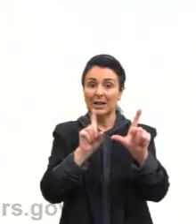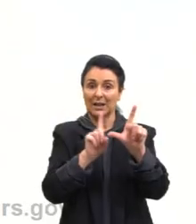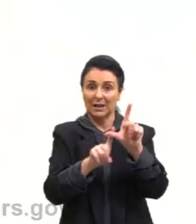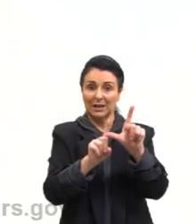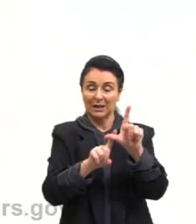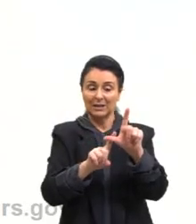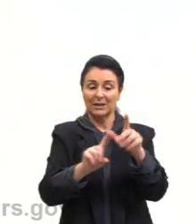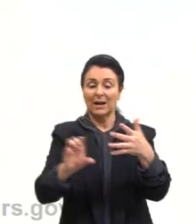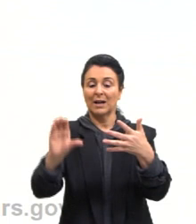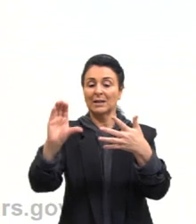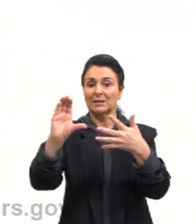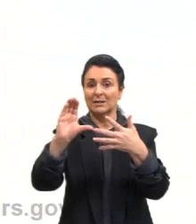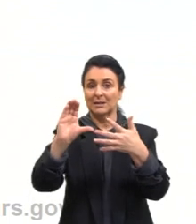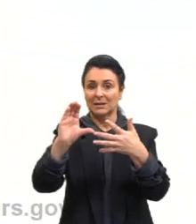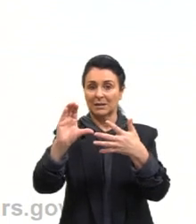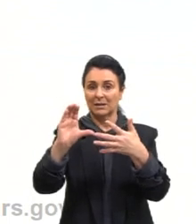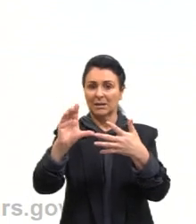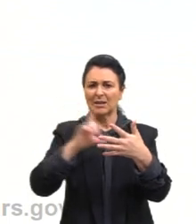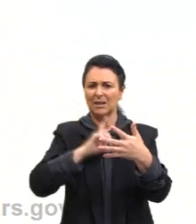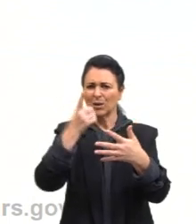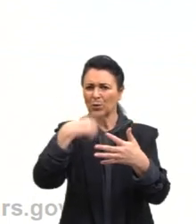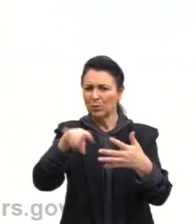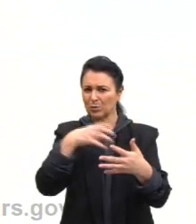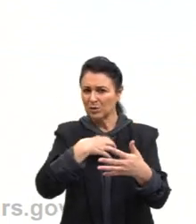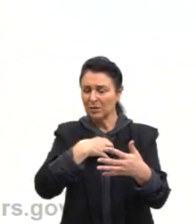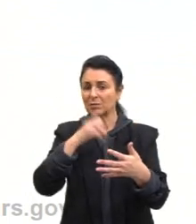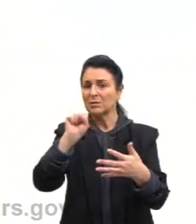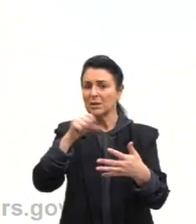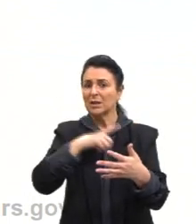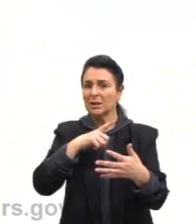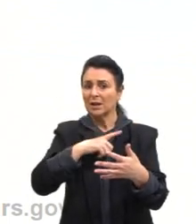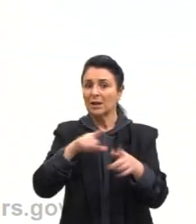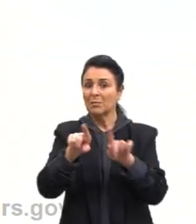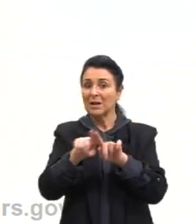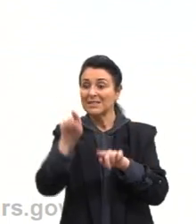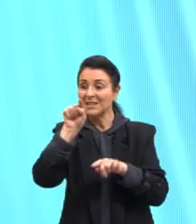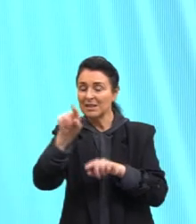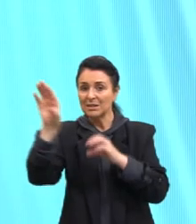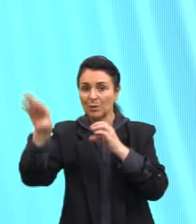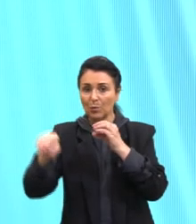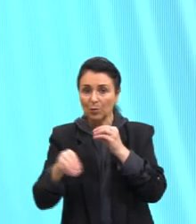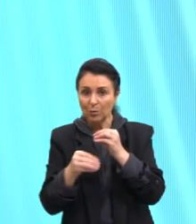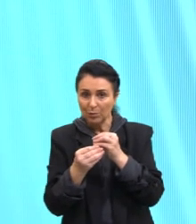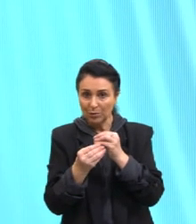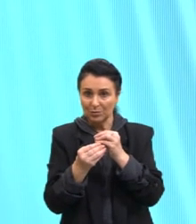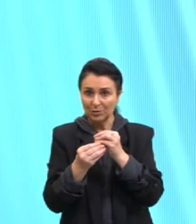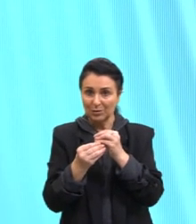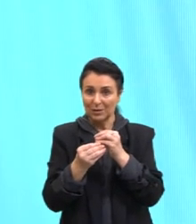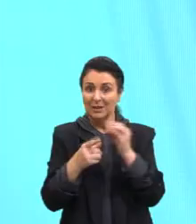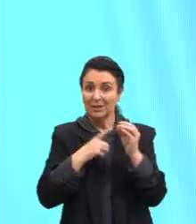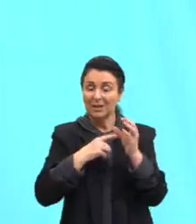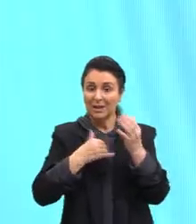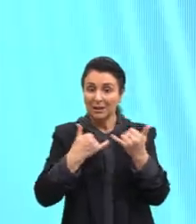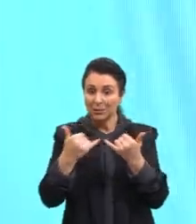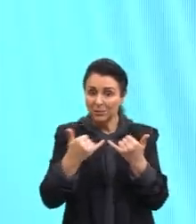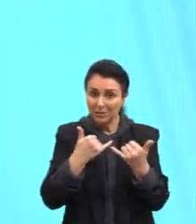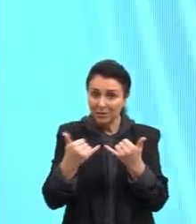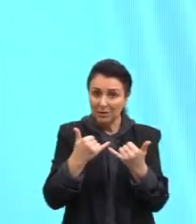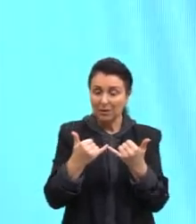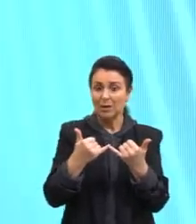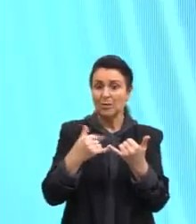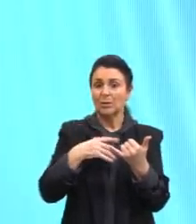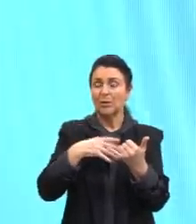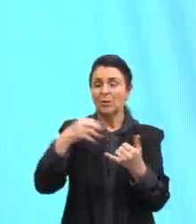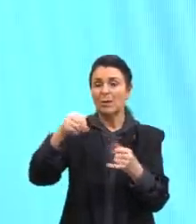Eu disse que tinha outras formas? Sim, tinha outras formas, porque esse aqui é o composto, está lá nos exemplos, o principal composto da formação dos